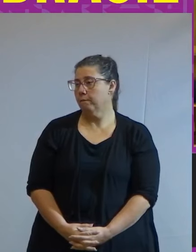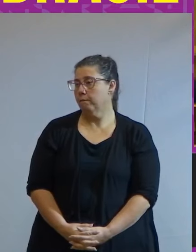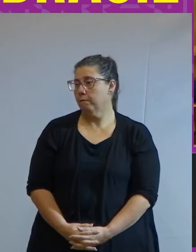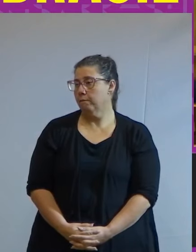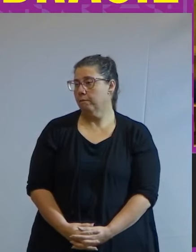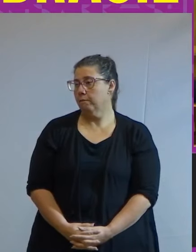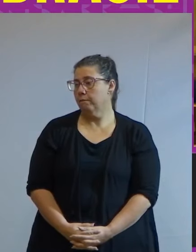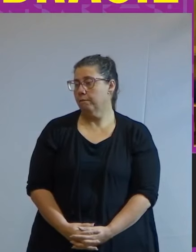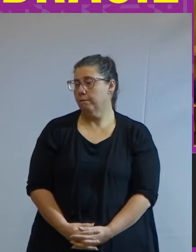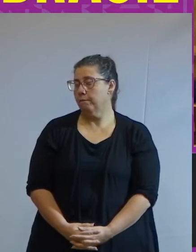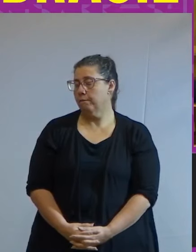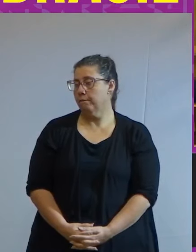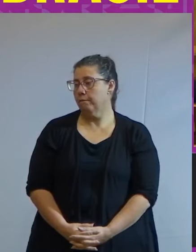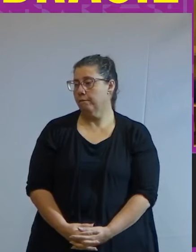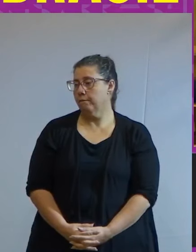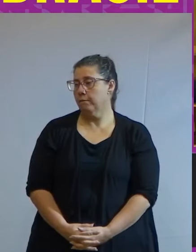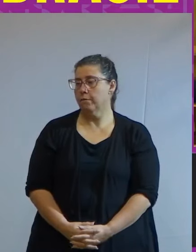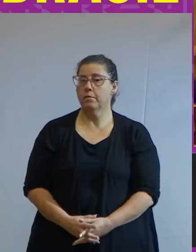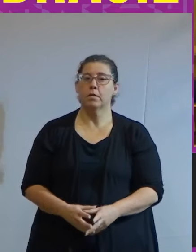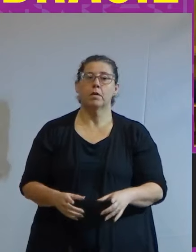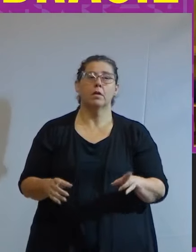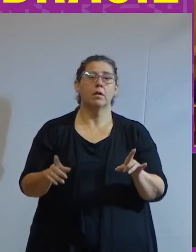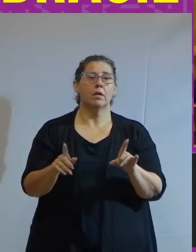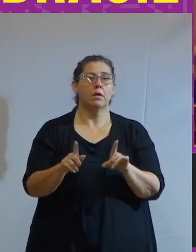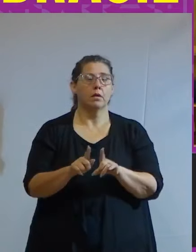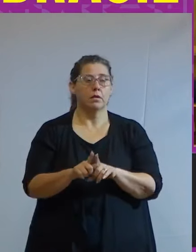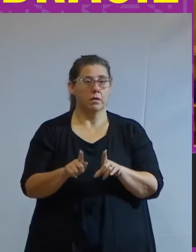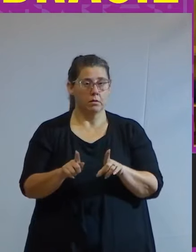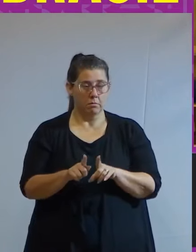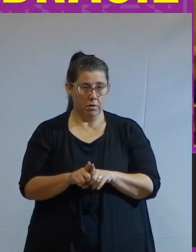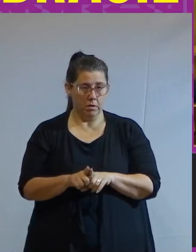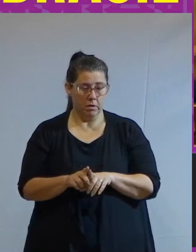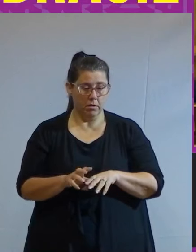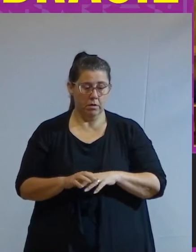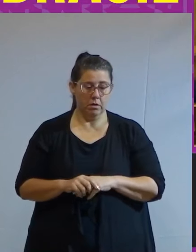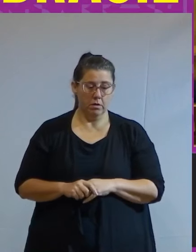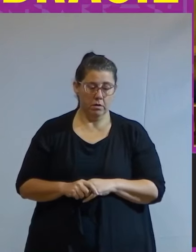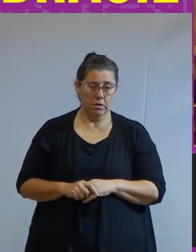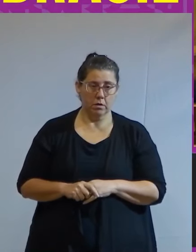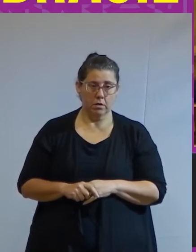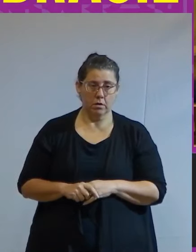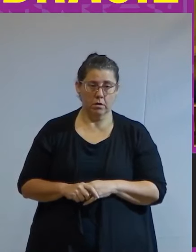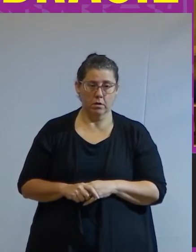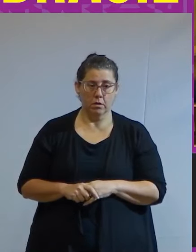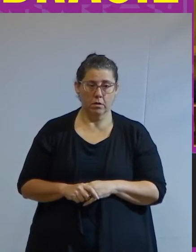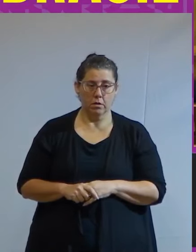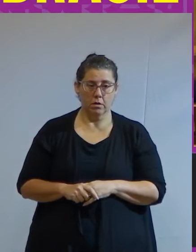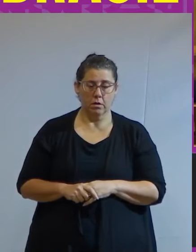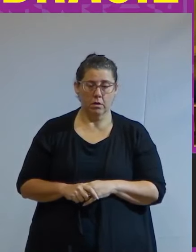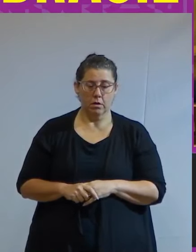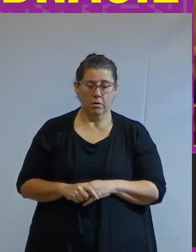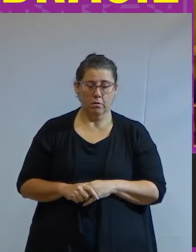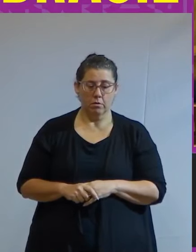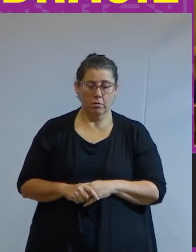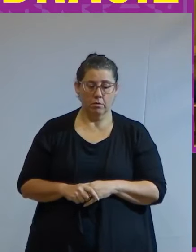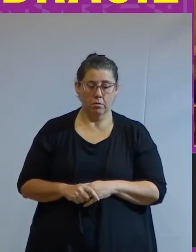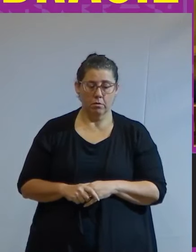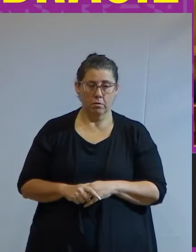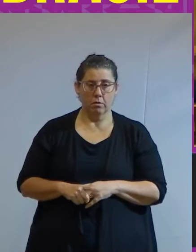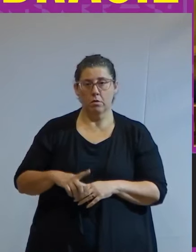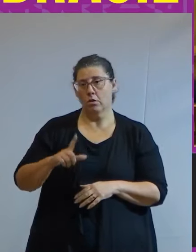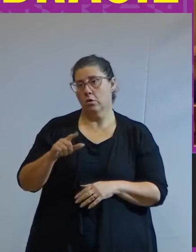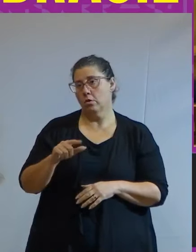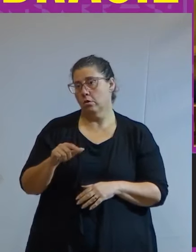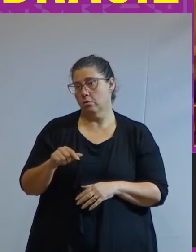inclusive inclusão inclusive é muito feio mas também isso não é tão